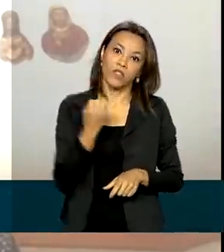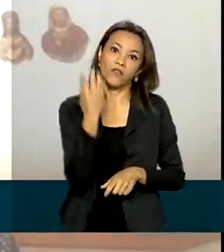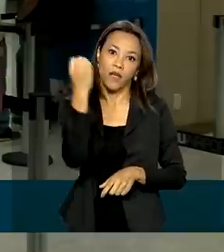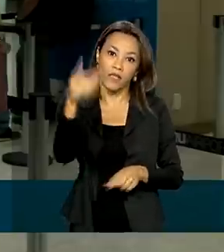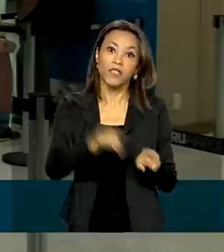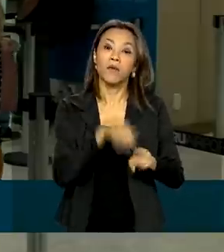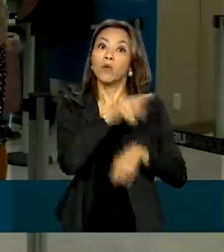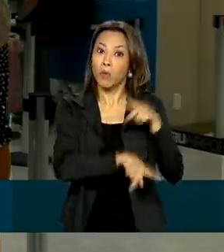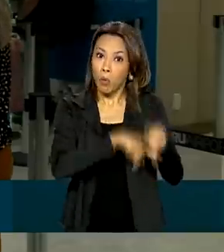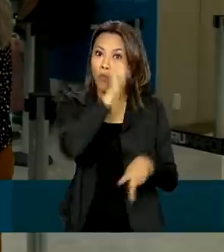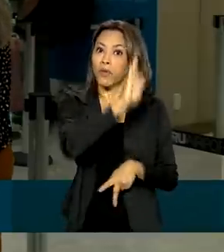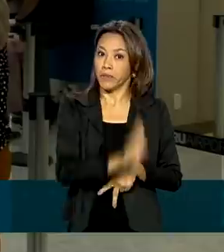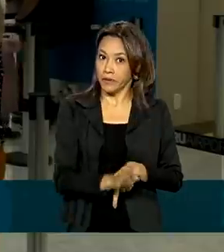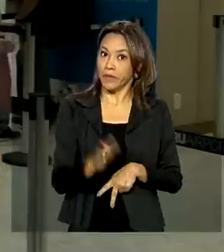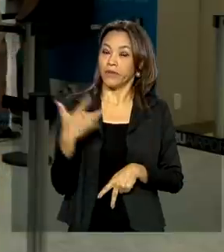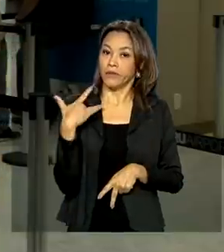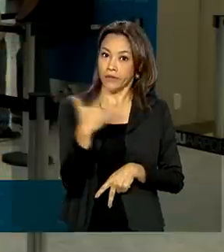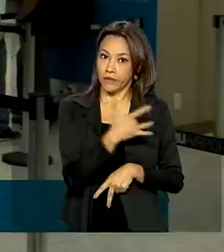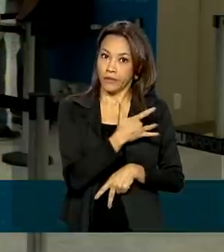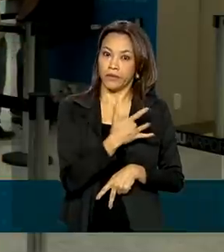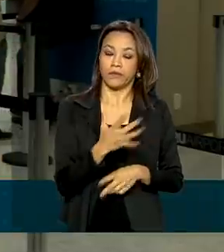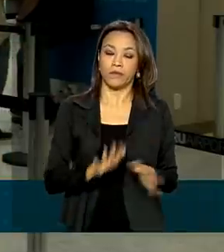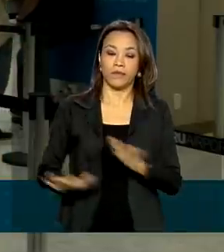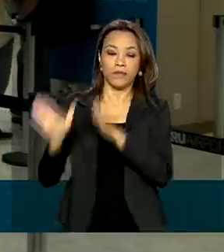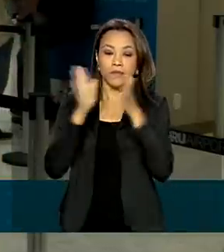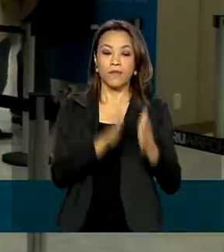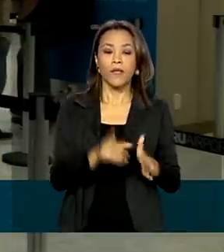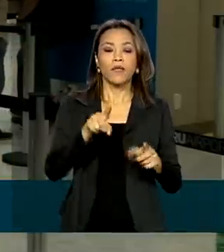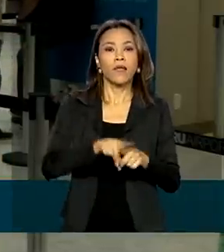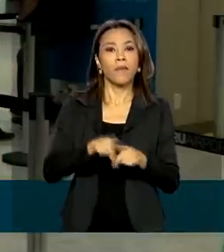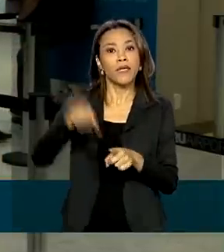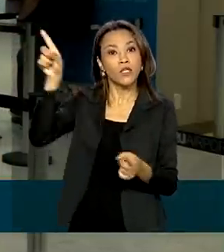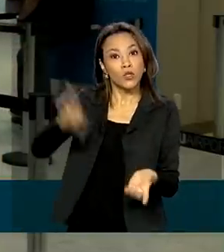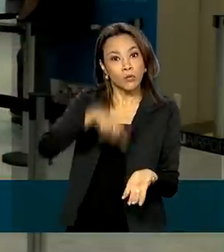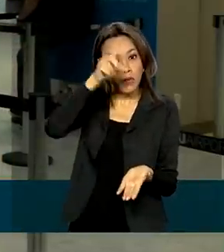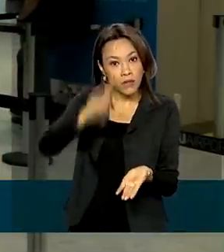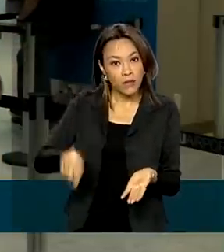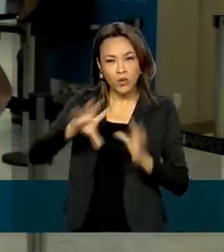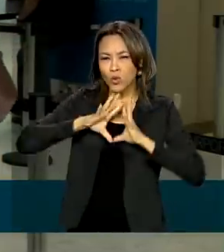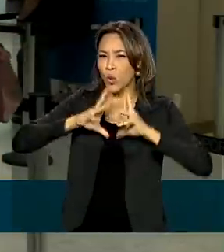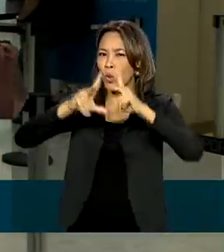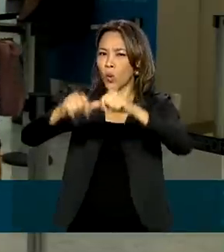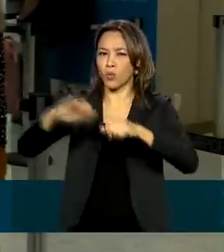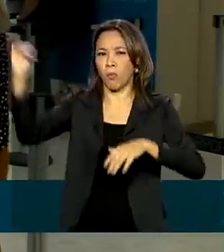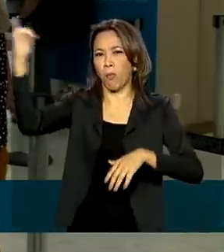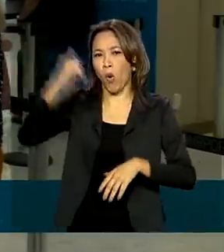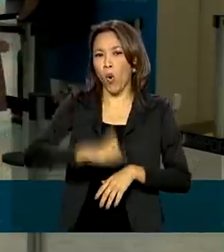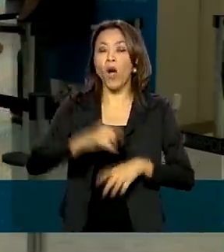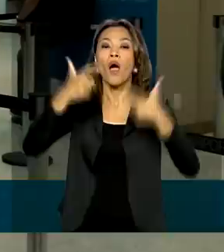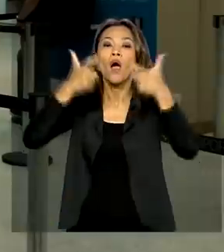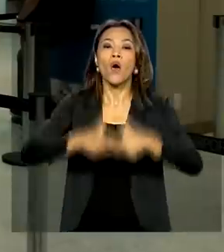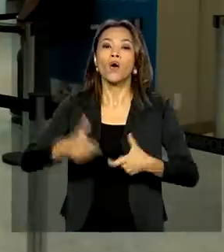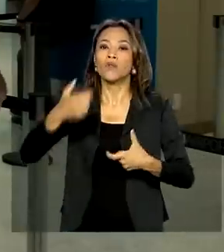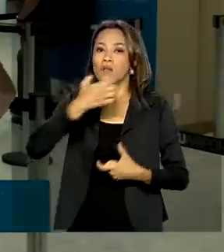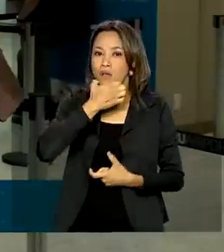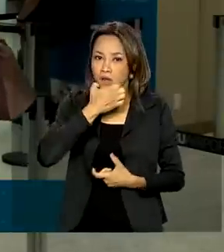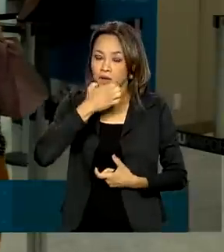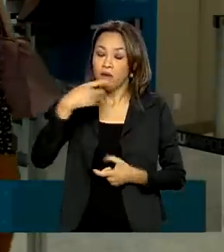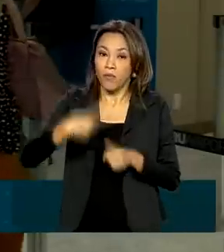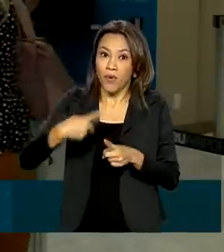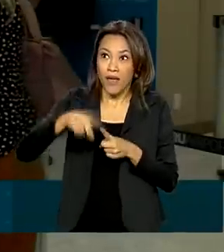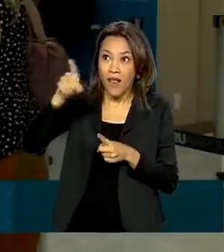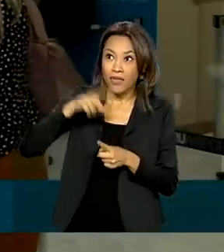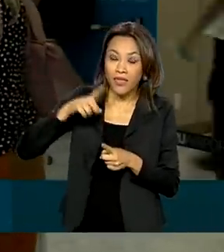brasileiros. Outra medida foi a suspensão de todos os voos vindos do Reino Unido, devido à descoberta de uma nova variante do